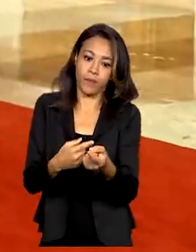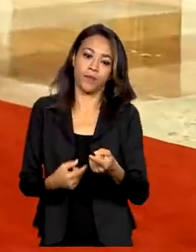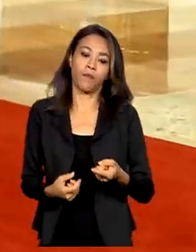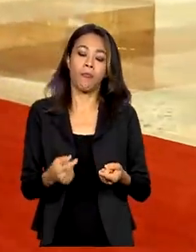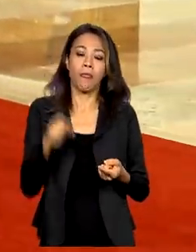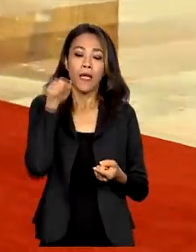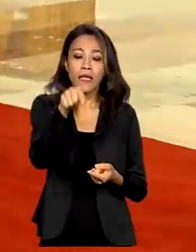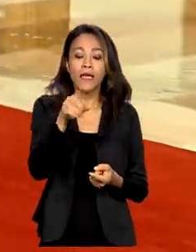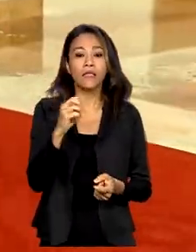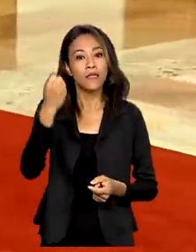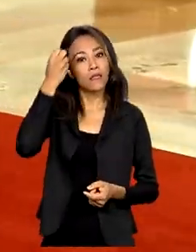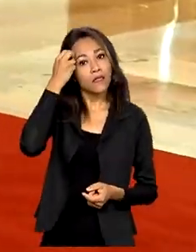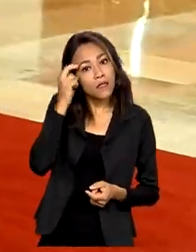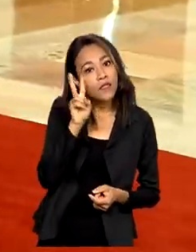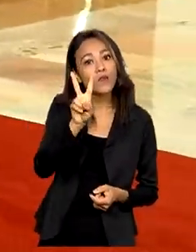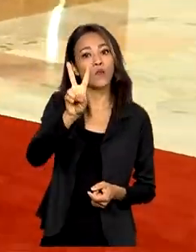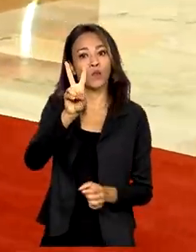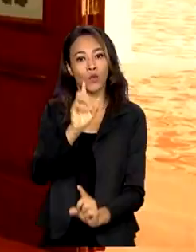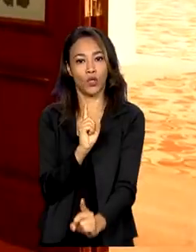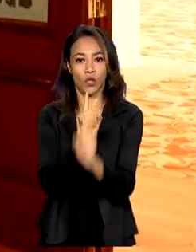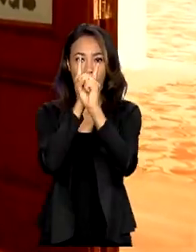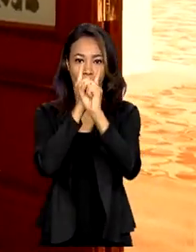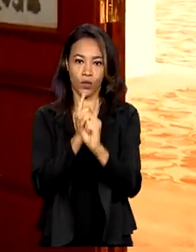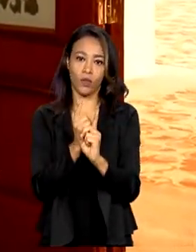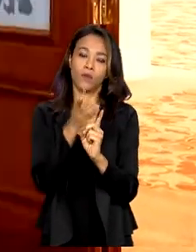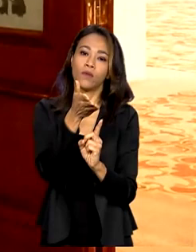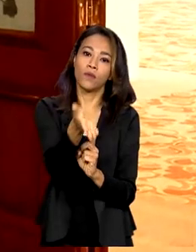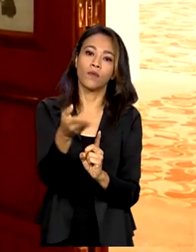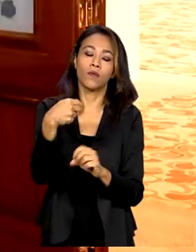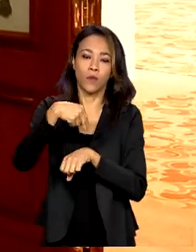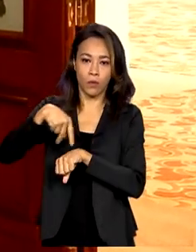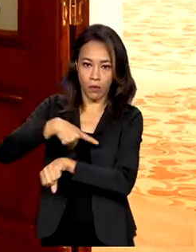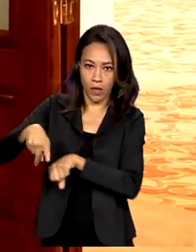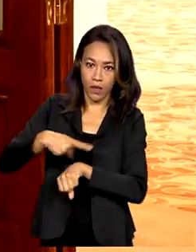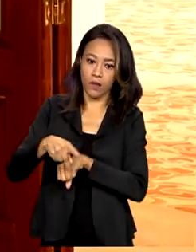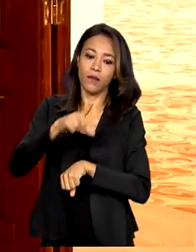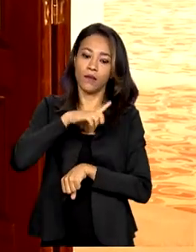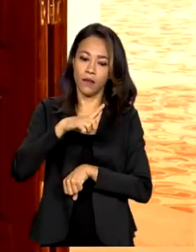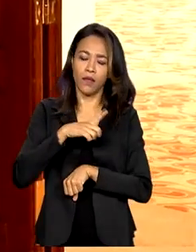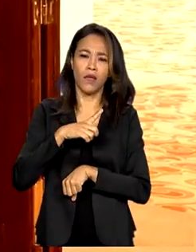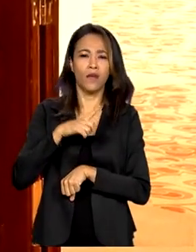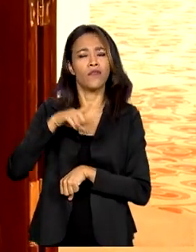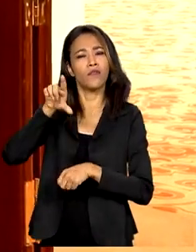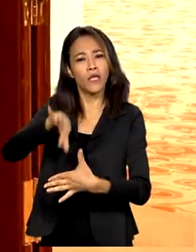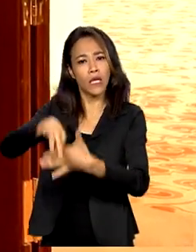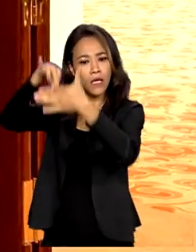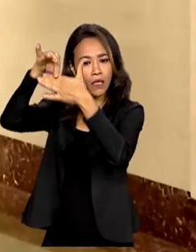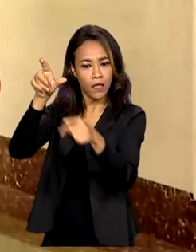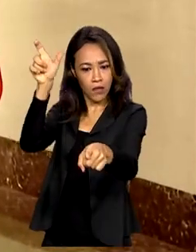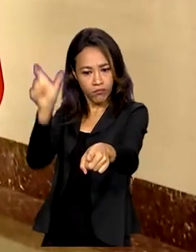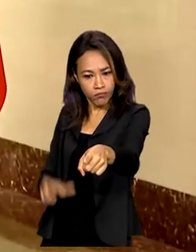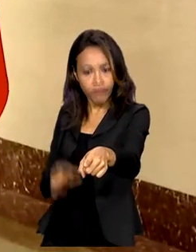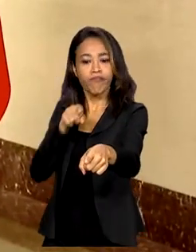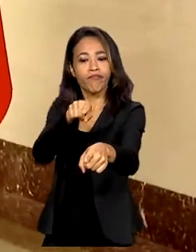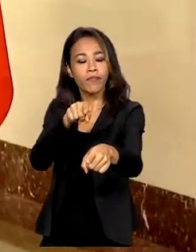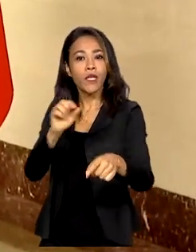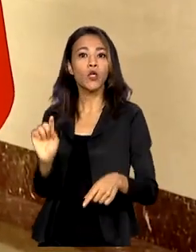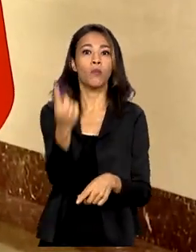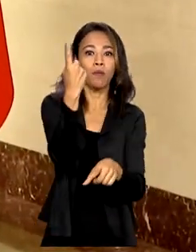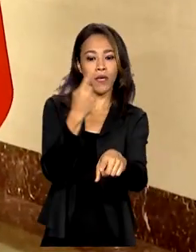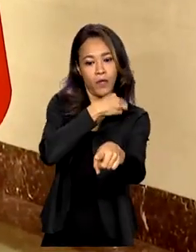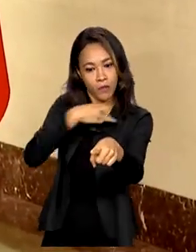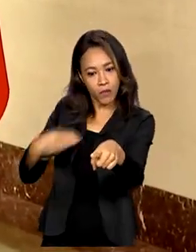Durante o segundo dia de visita à China, o presidente Lula também teve encontros com o líder do parlamento e com o primeiro